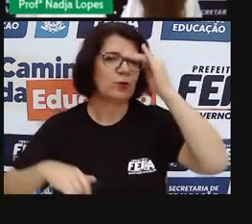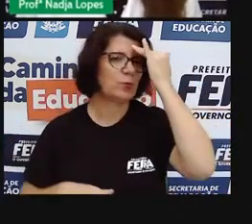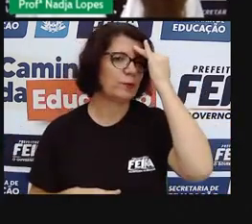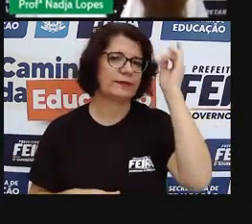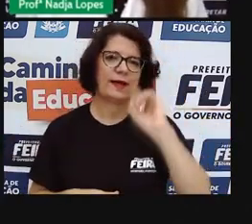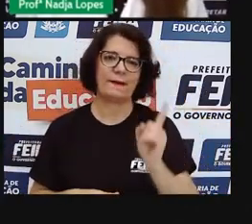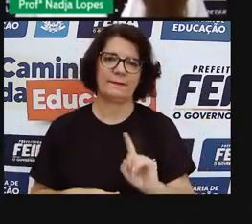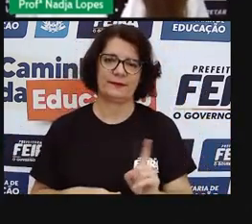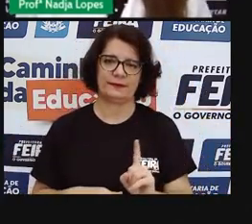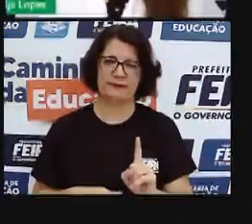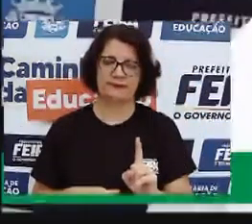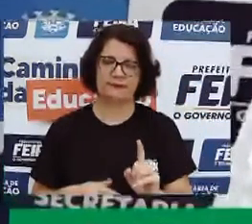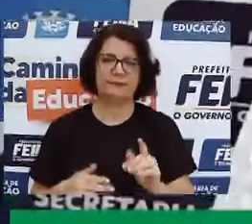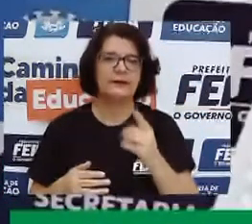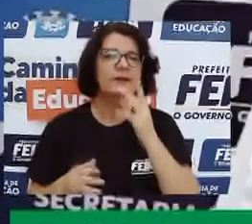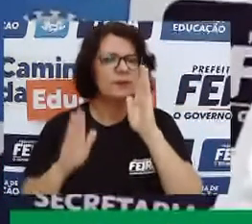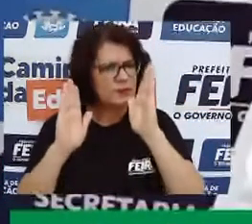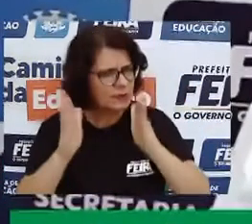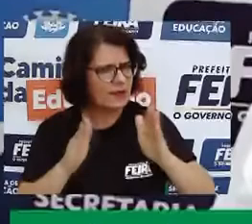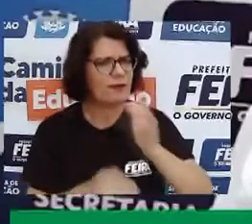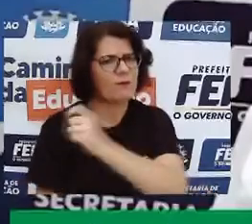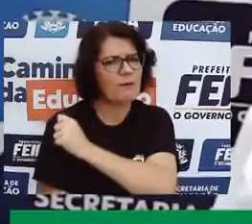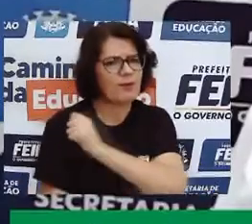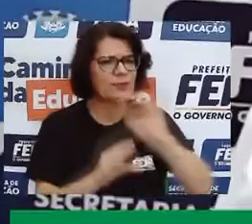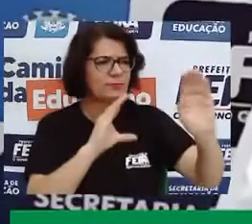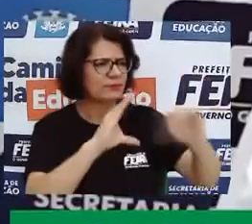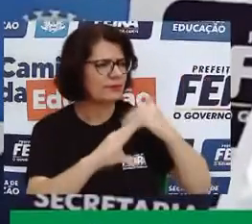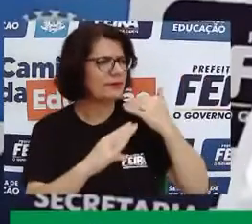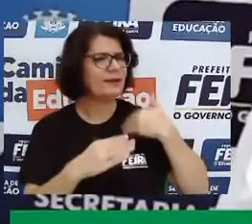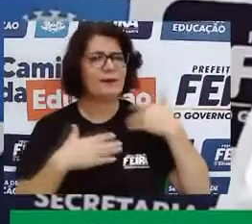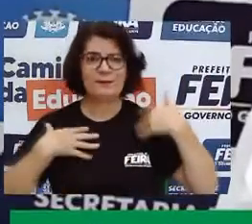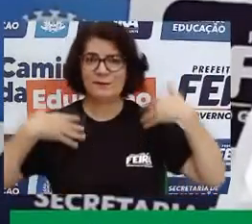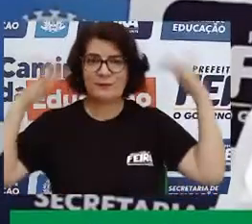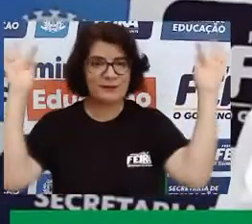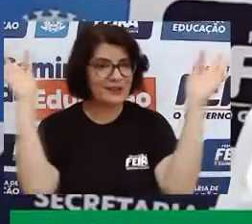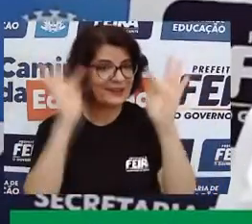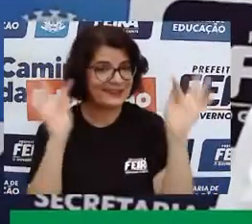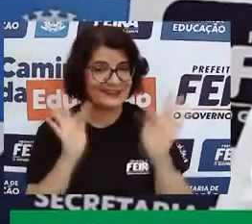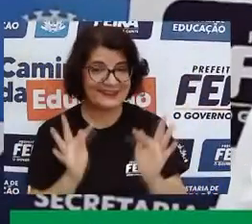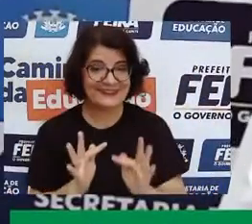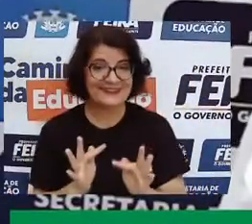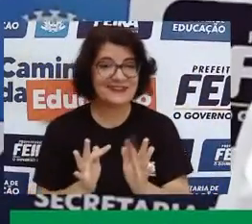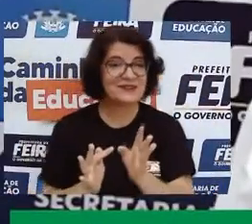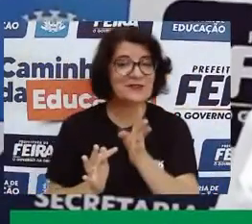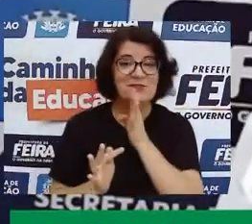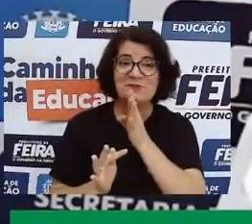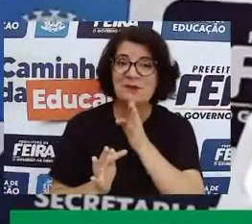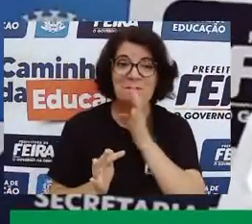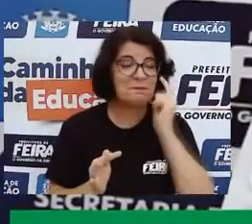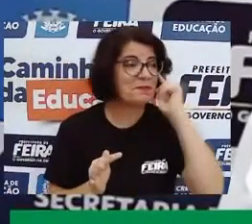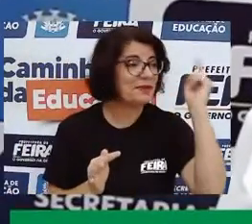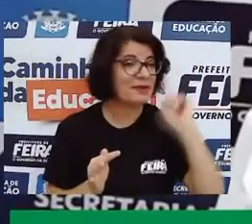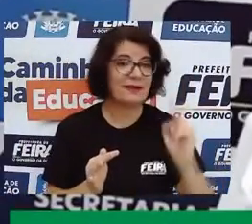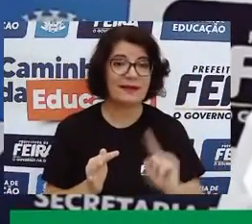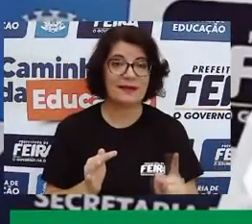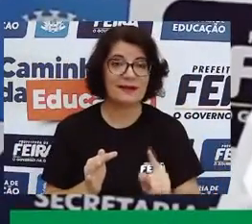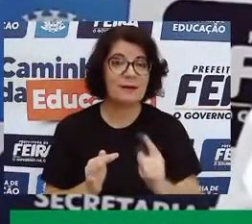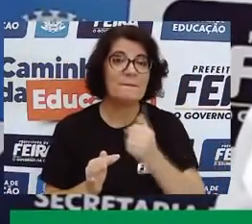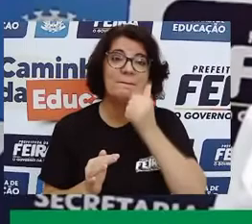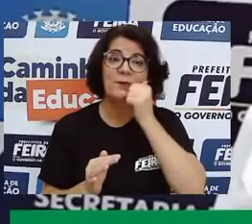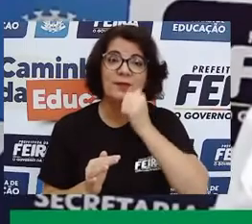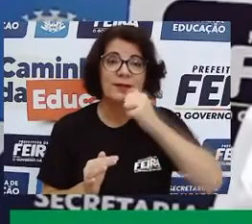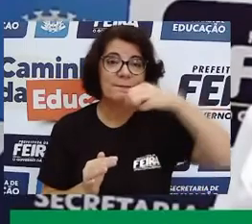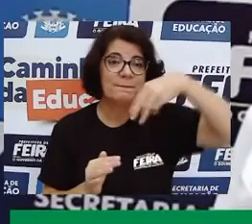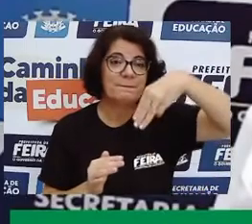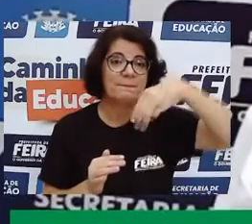aluno que estava super feliz de ter assistido às aulas. Ele falou, pró, eu não sabia quem era Maria Quitéria.